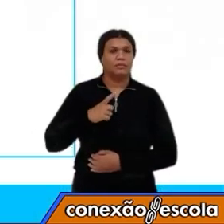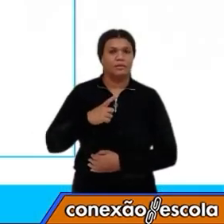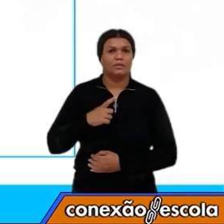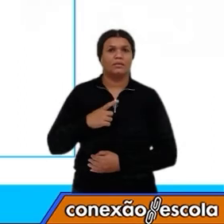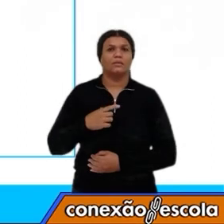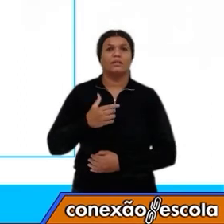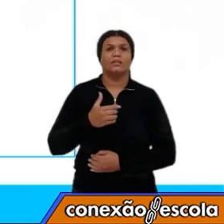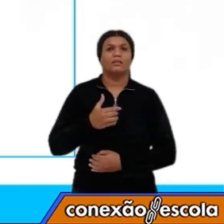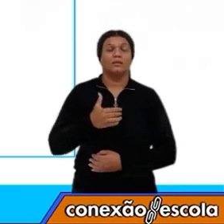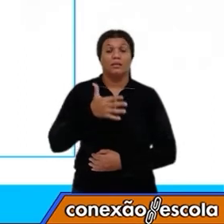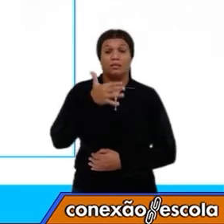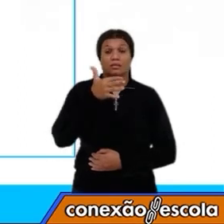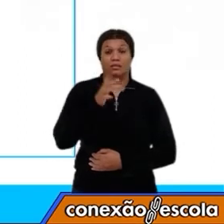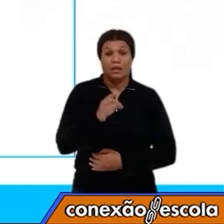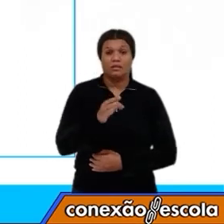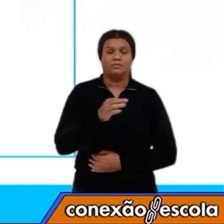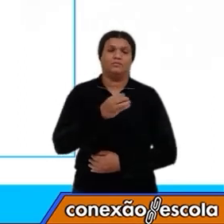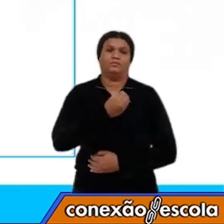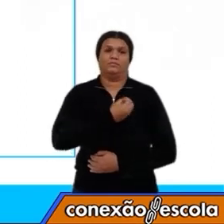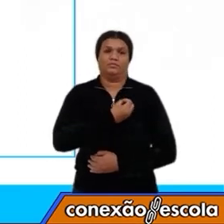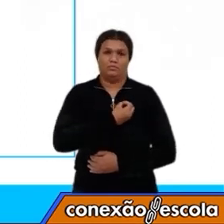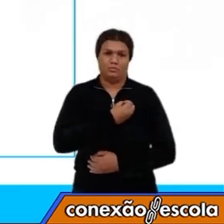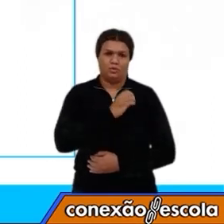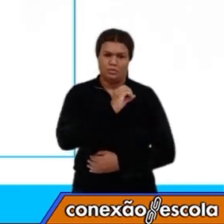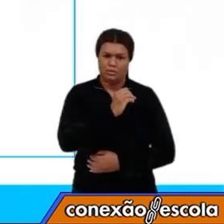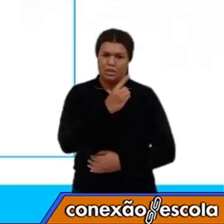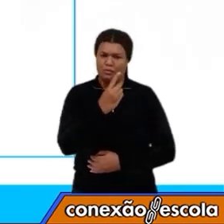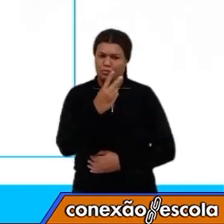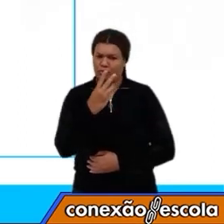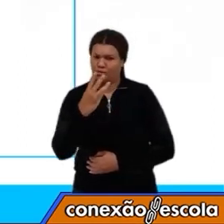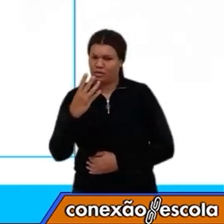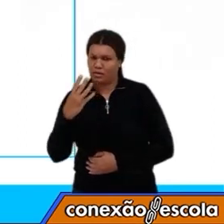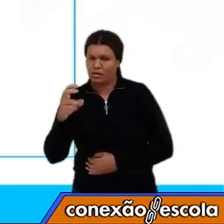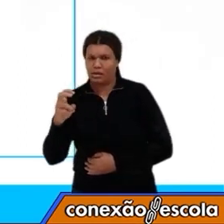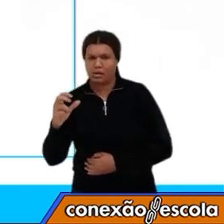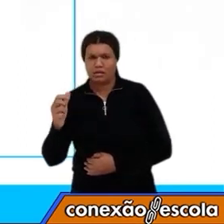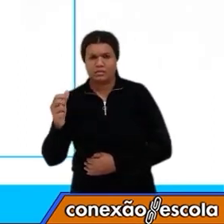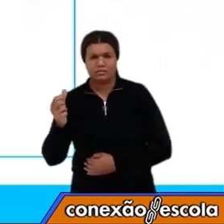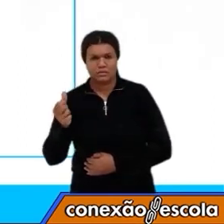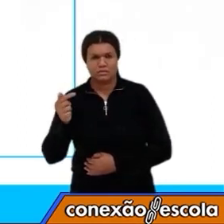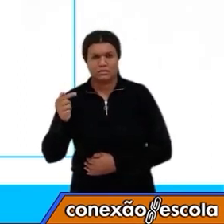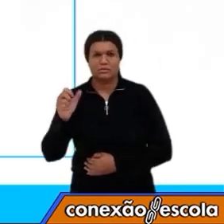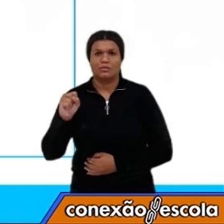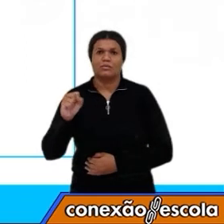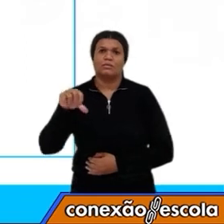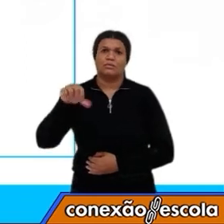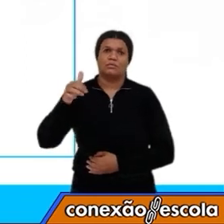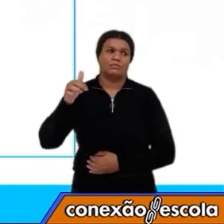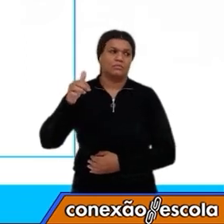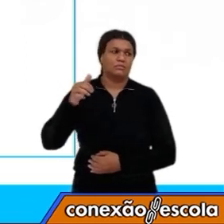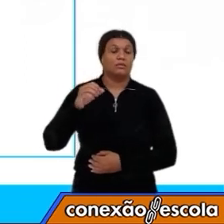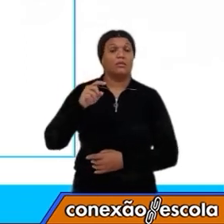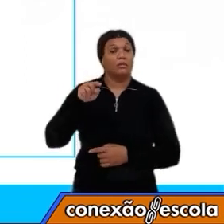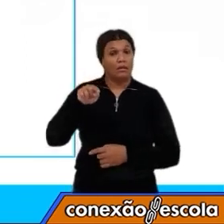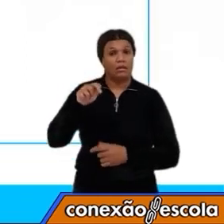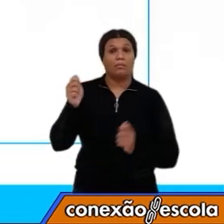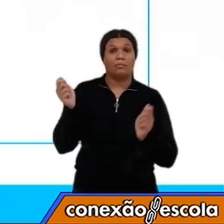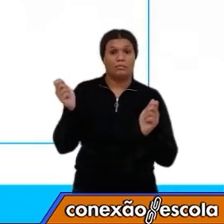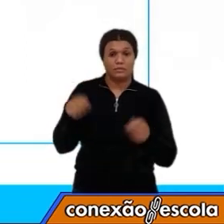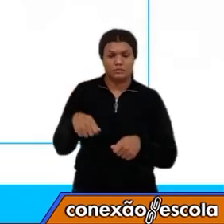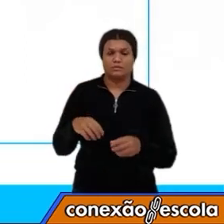10 algarismos, que são os algarismos que nos ajudam a formar infinitas